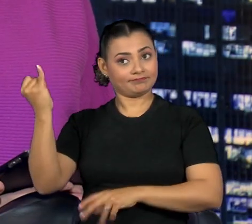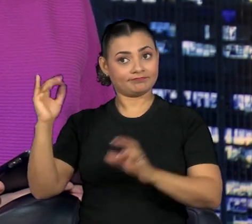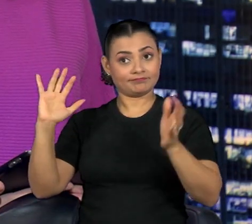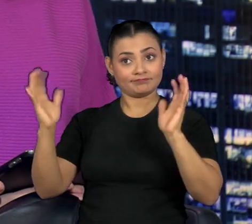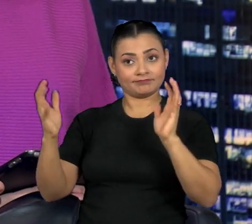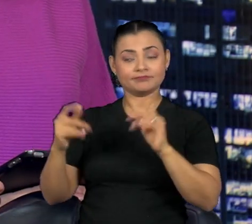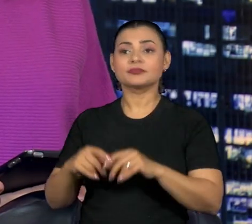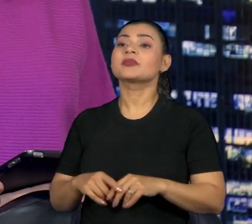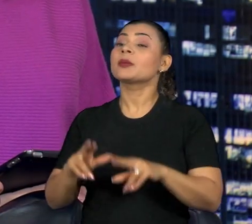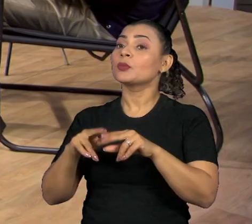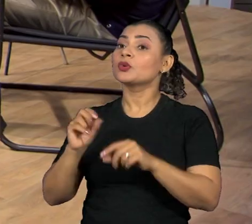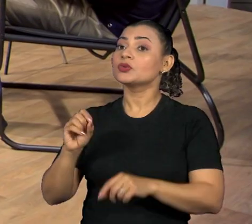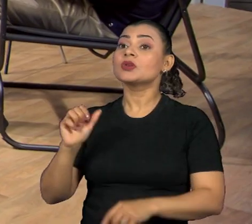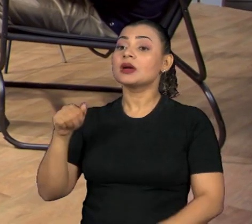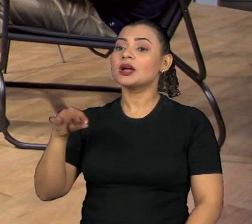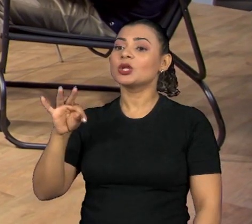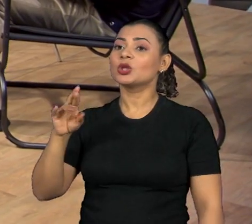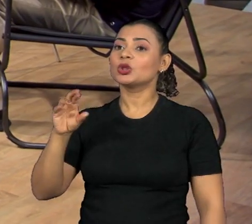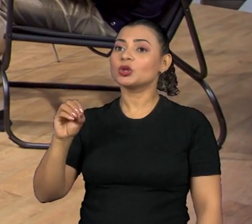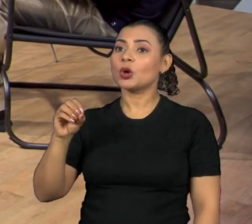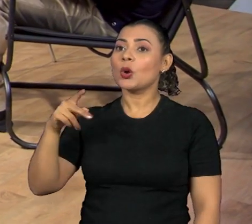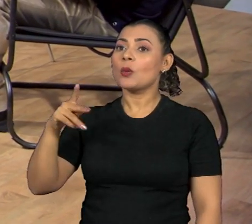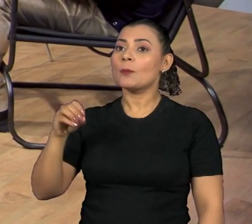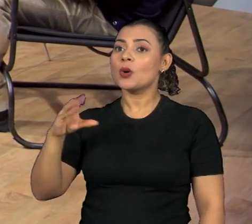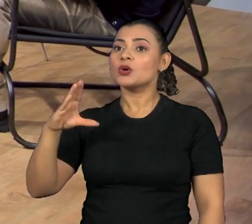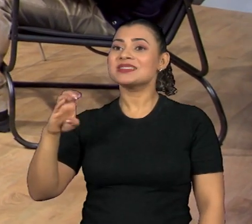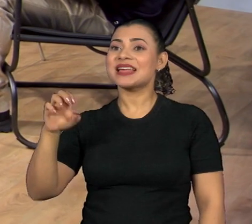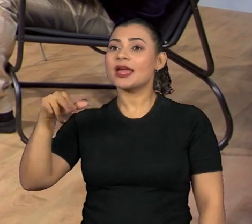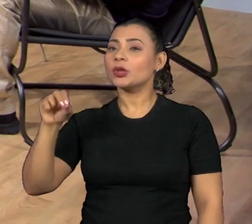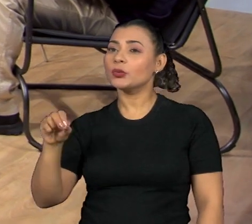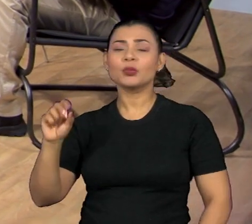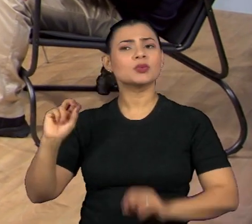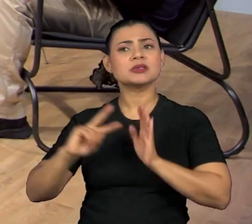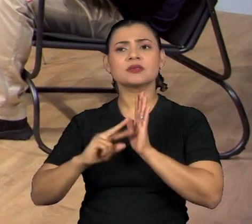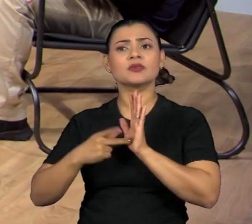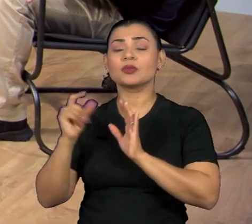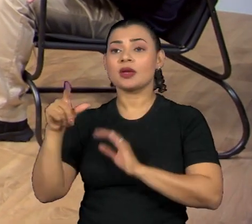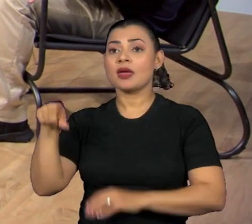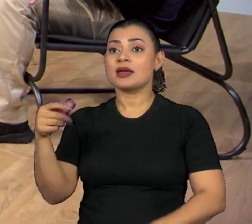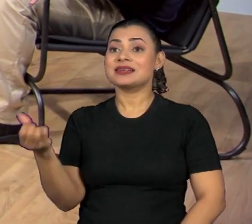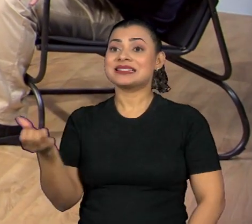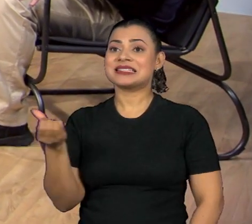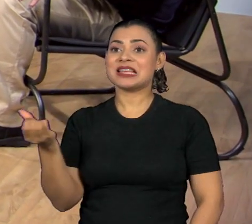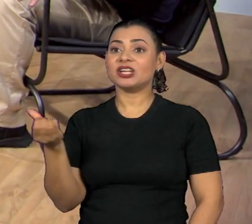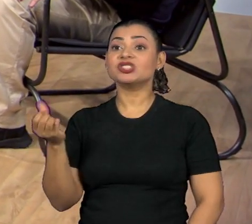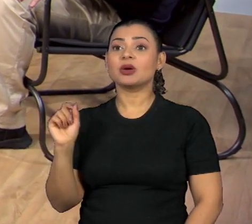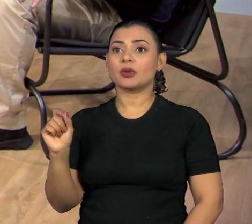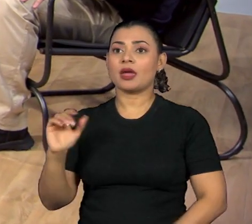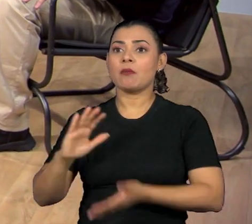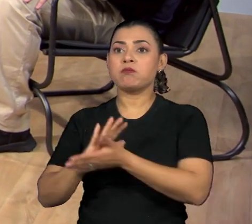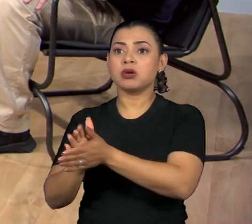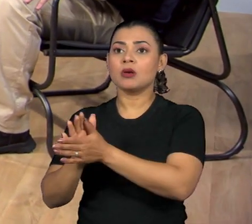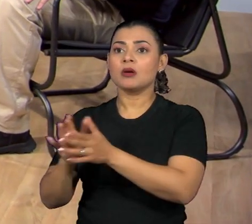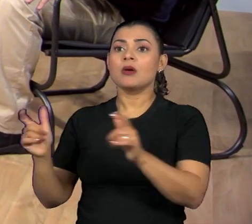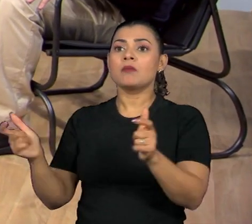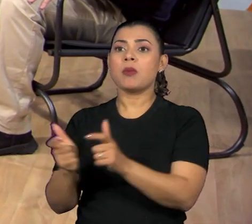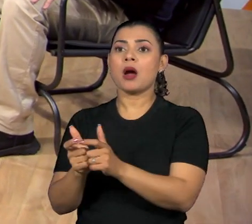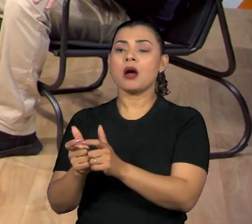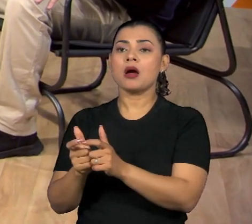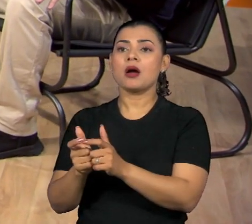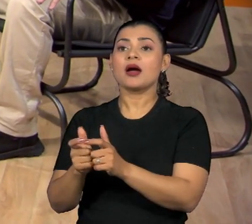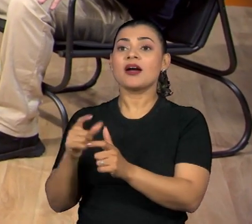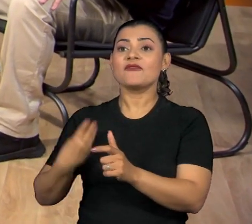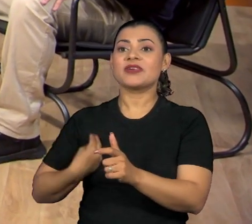Esse antropoceno, ele também é caracterizado pelo que a gente chama que é a sexta extinção em massa da vida na Terra.